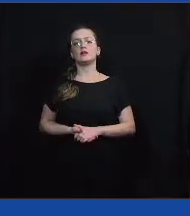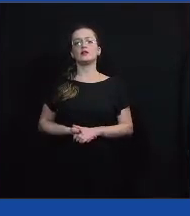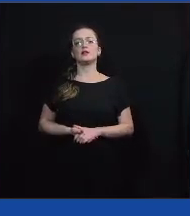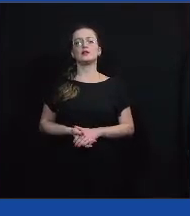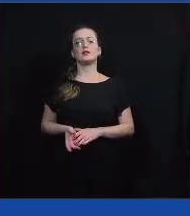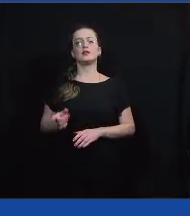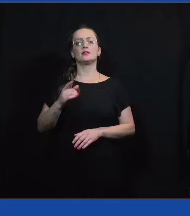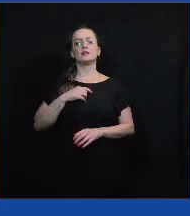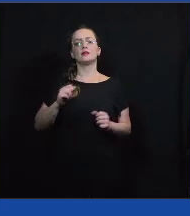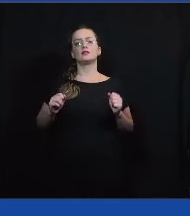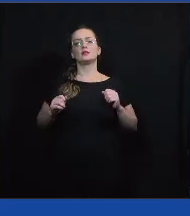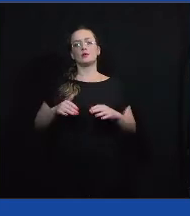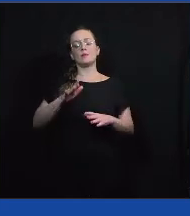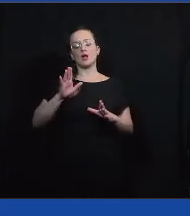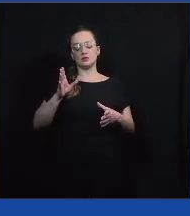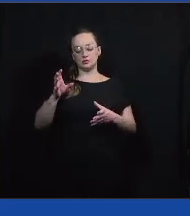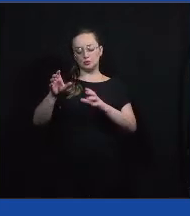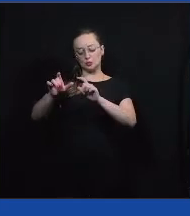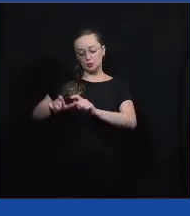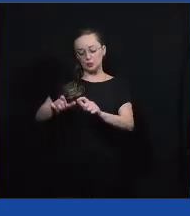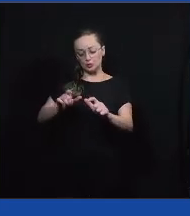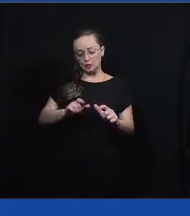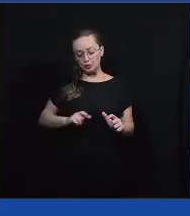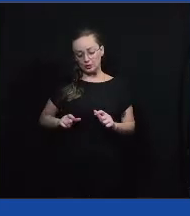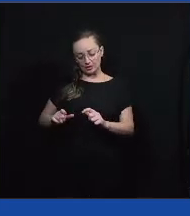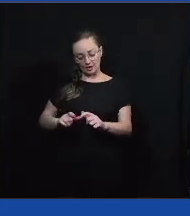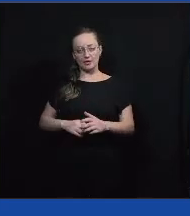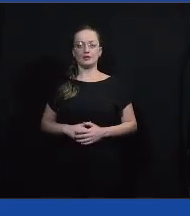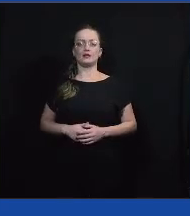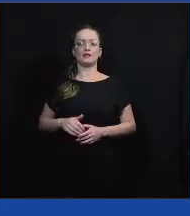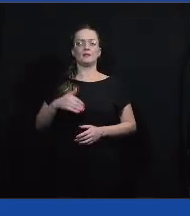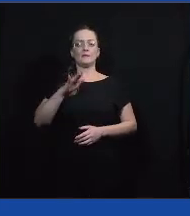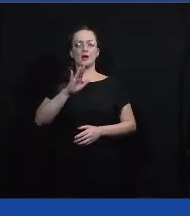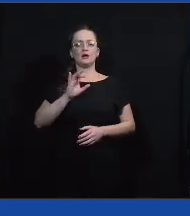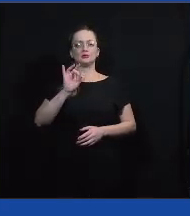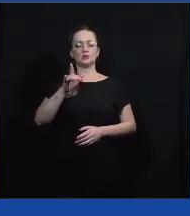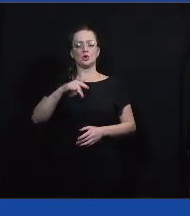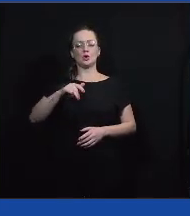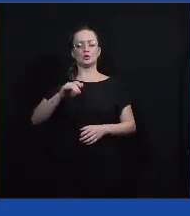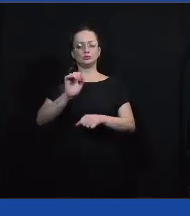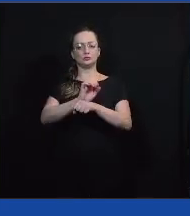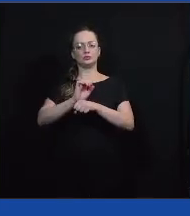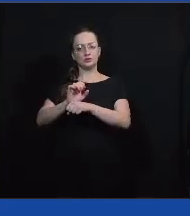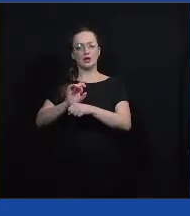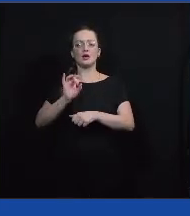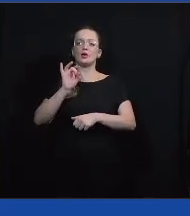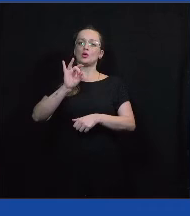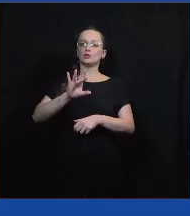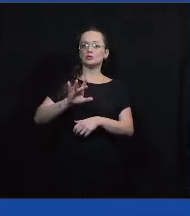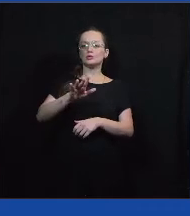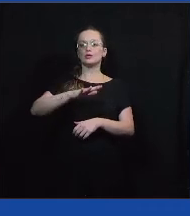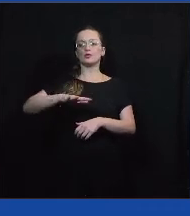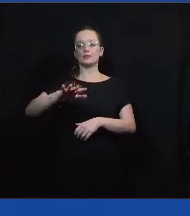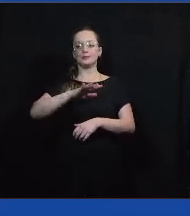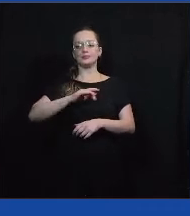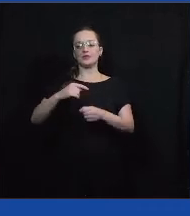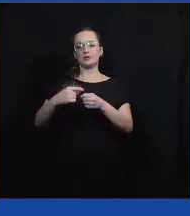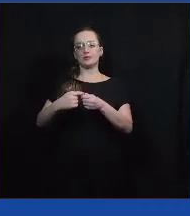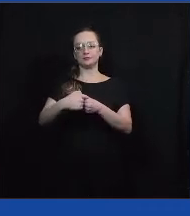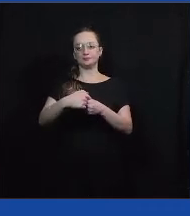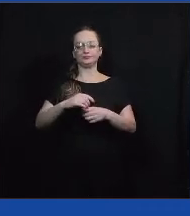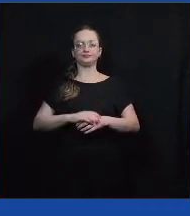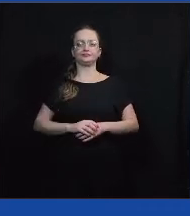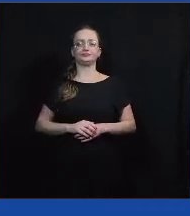ações mais locais, entendeu? mas apenas o Estado ou apenas na área dos municípios